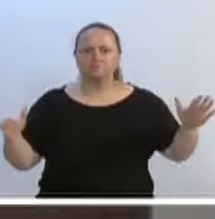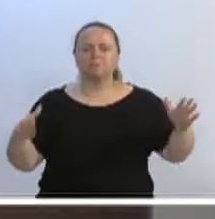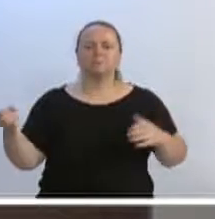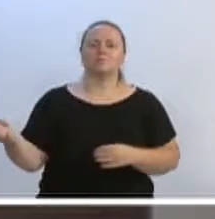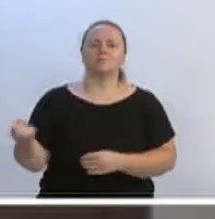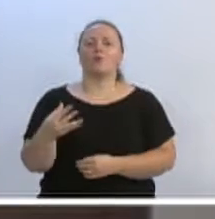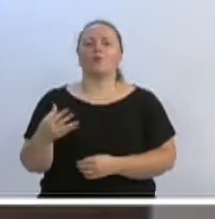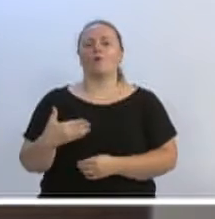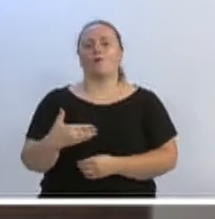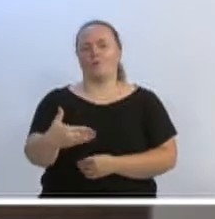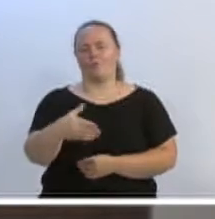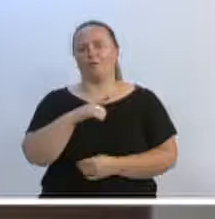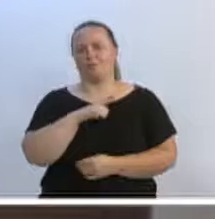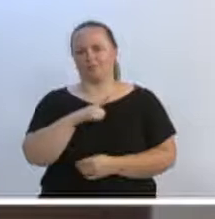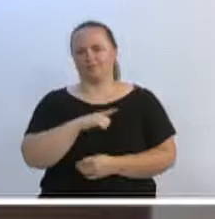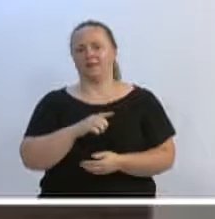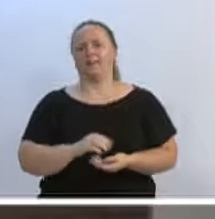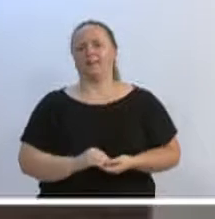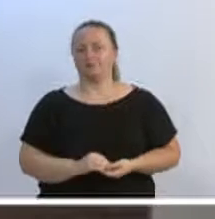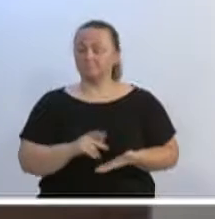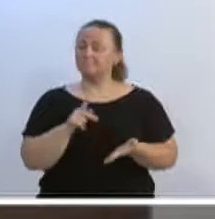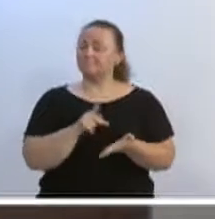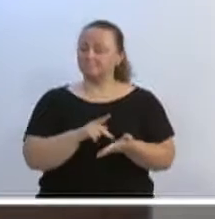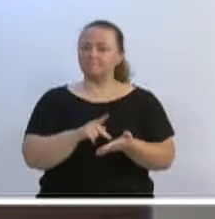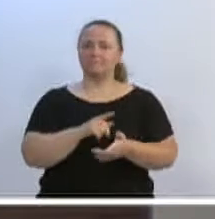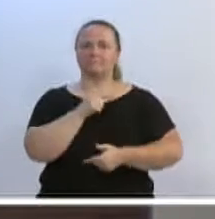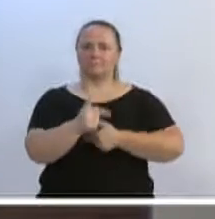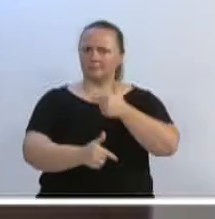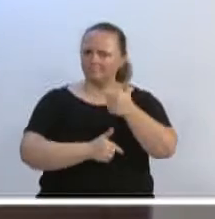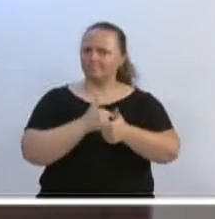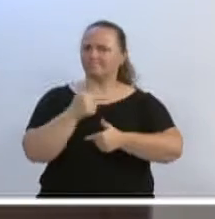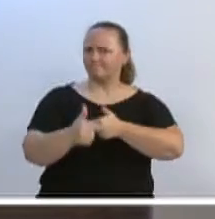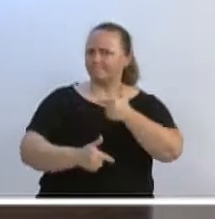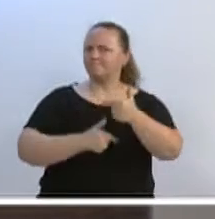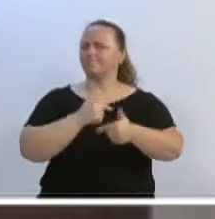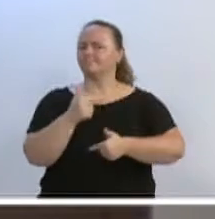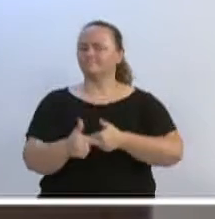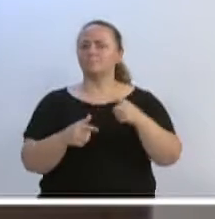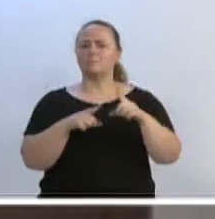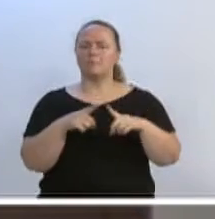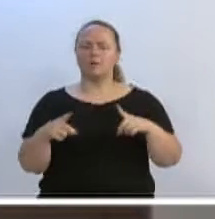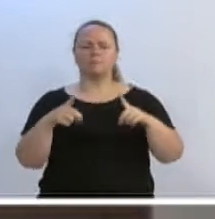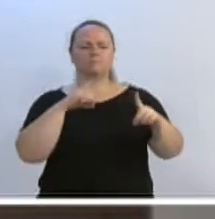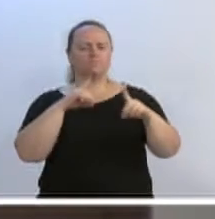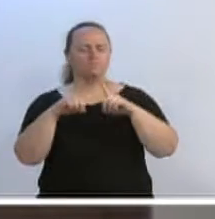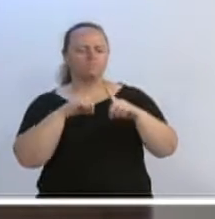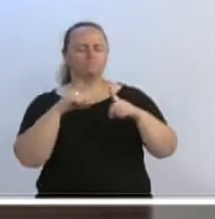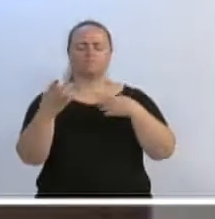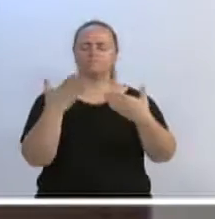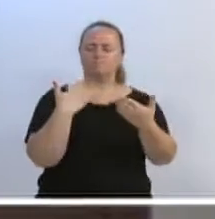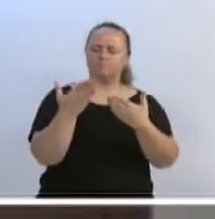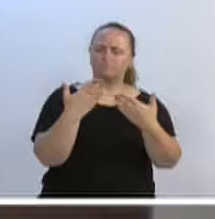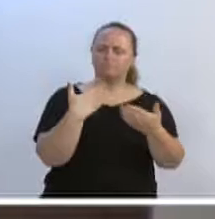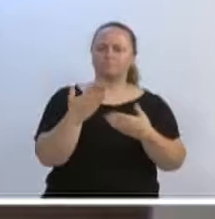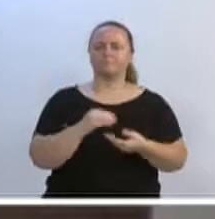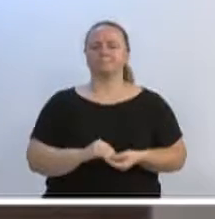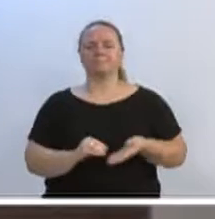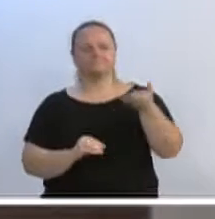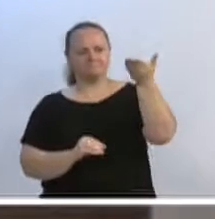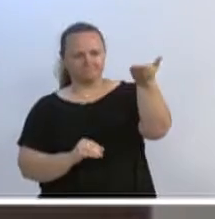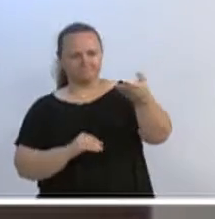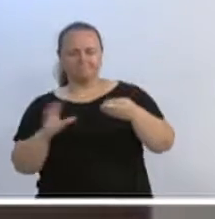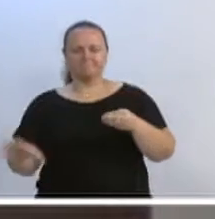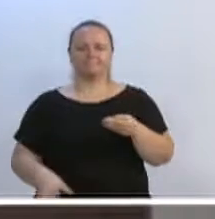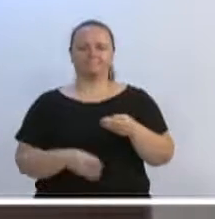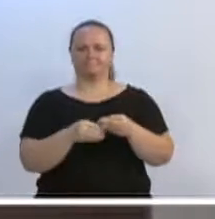vagas no CIs. Então, ninguém está dormindo aqui. Realmente, a gente vem trabalhando bastante, só que, óbvio, com muito diálogo, com muita construção, concedo uma parte, com prazer, ao meu amigo